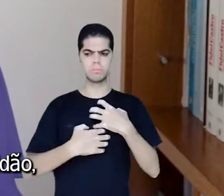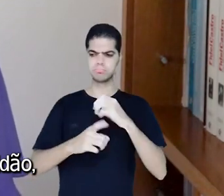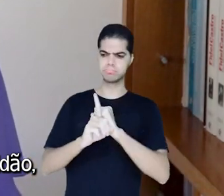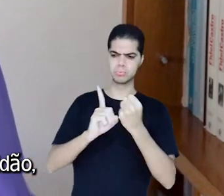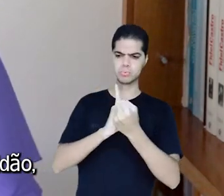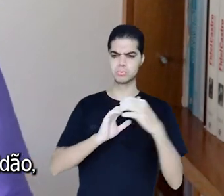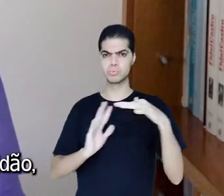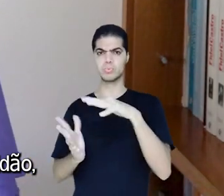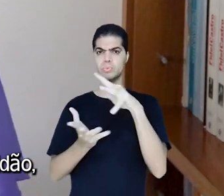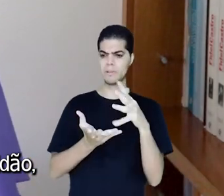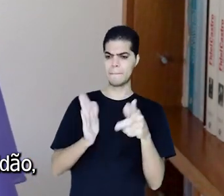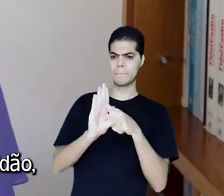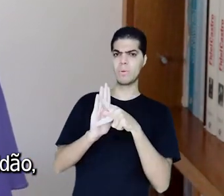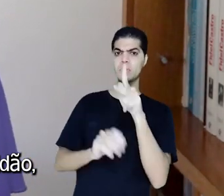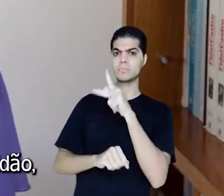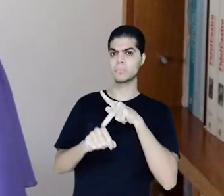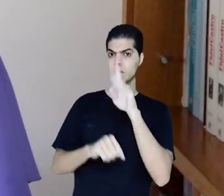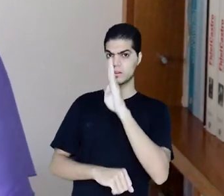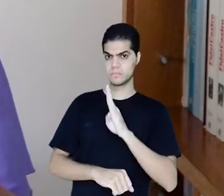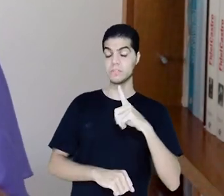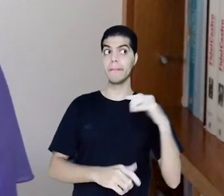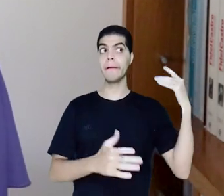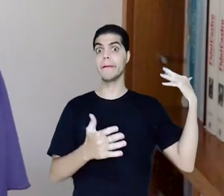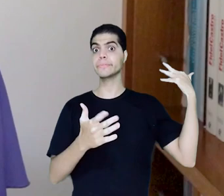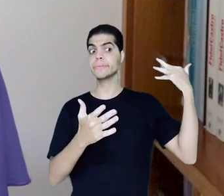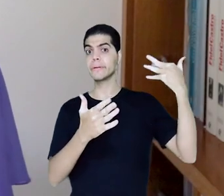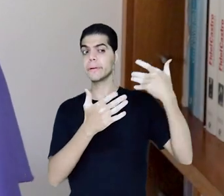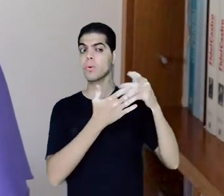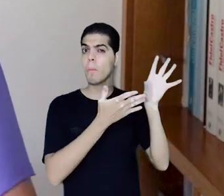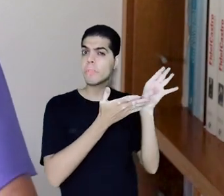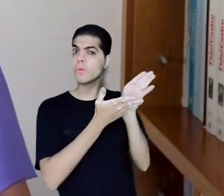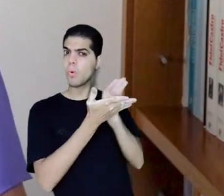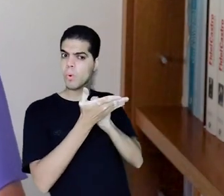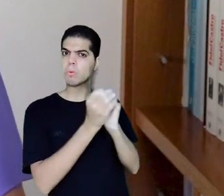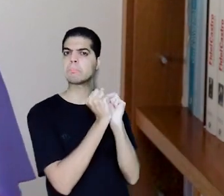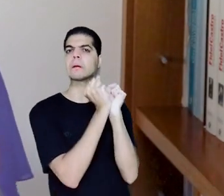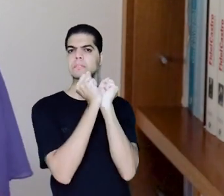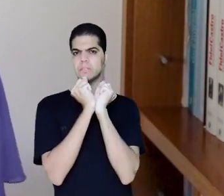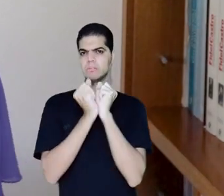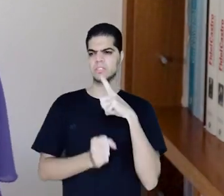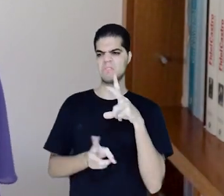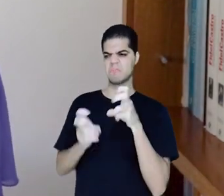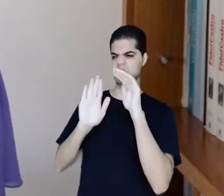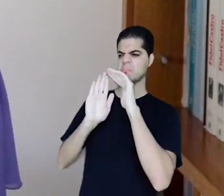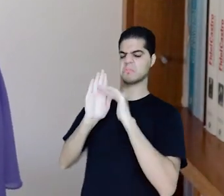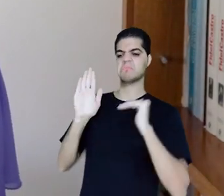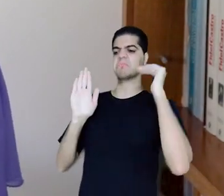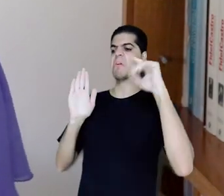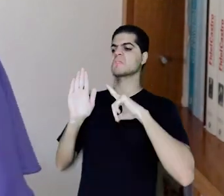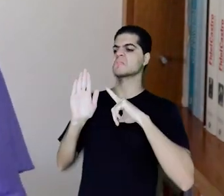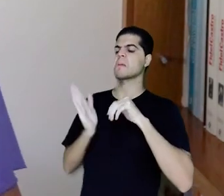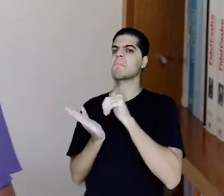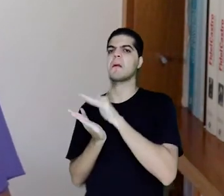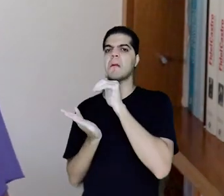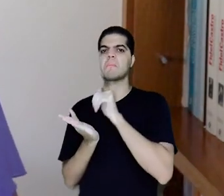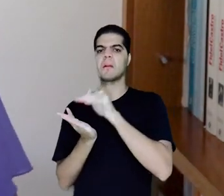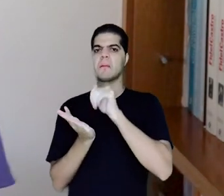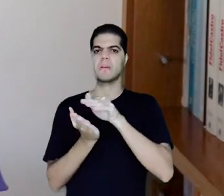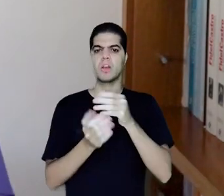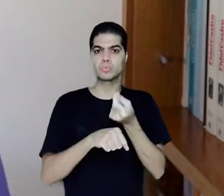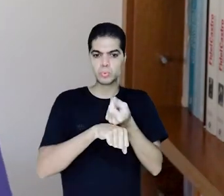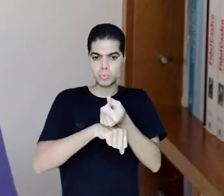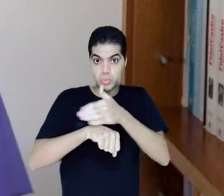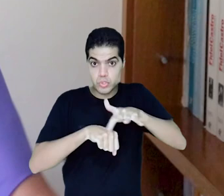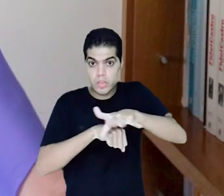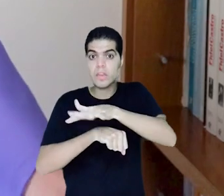sociedade brasileira é uma herança da escravidão, combinada com o padrão excludente e elitista do neoliberalismo, que adota o